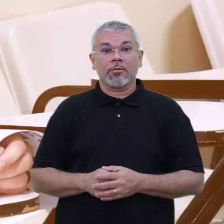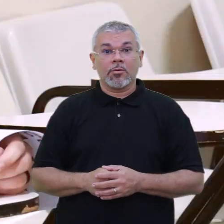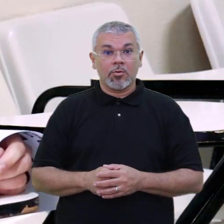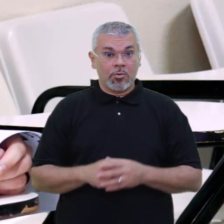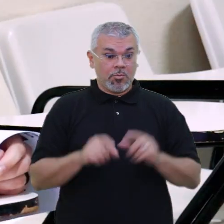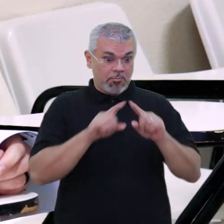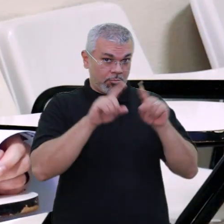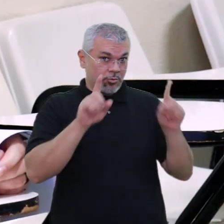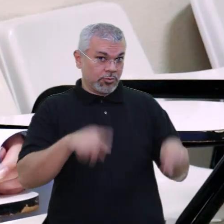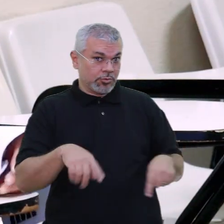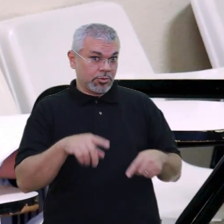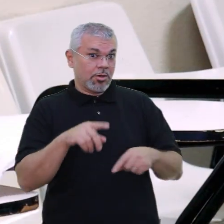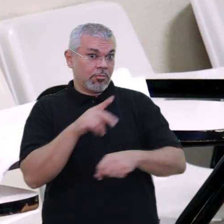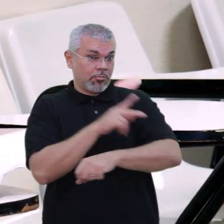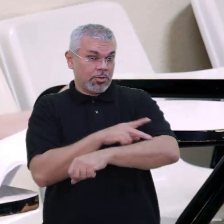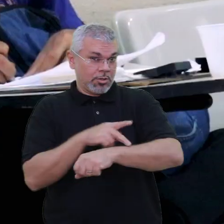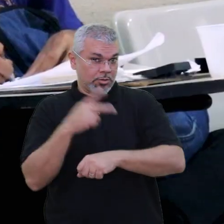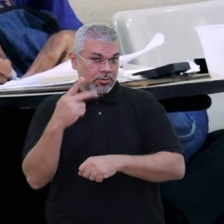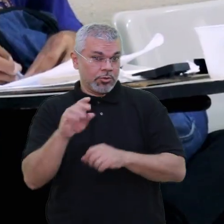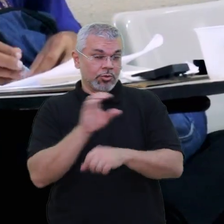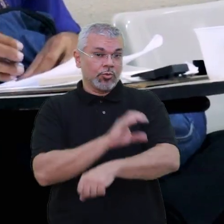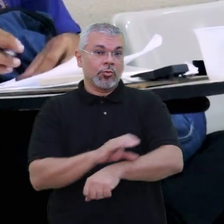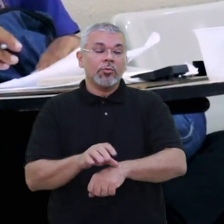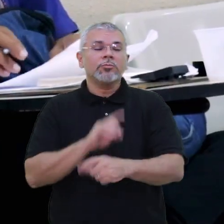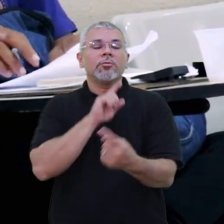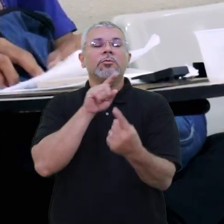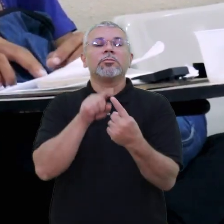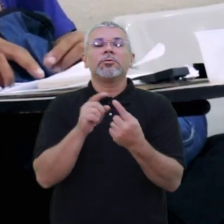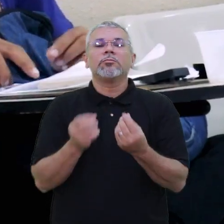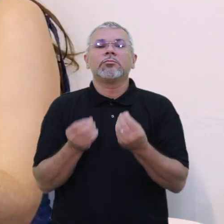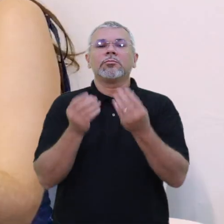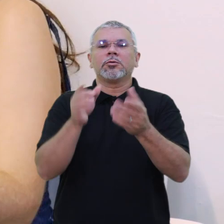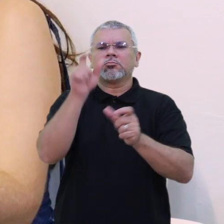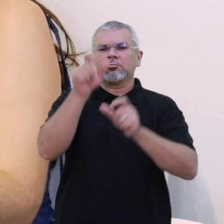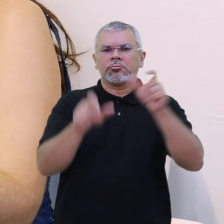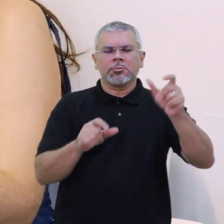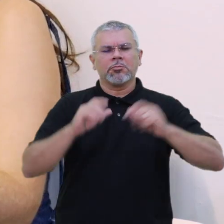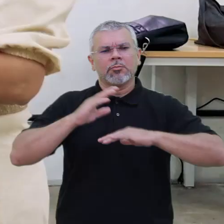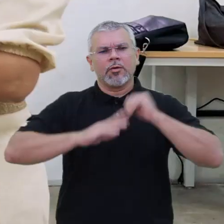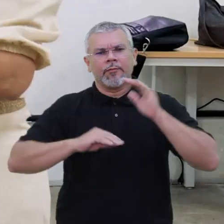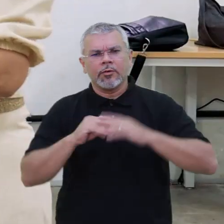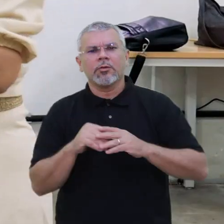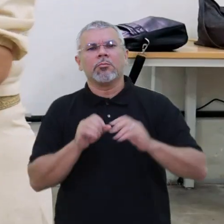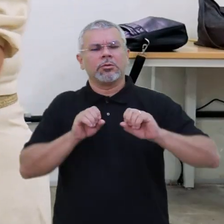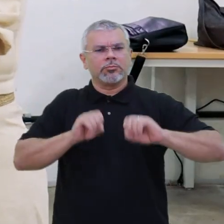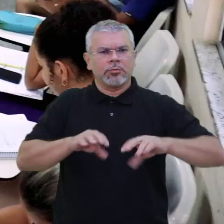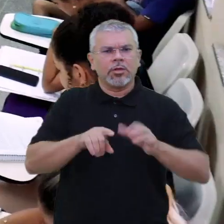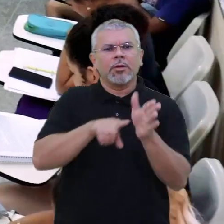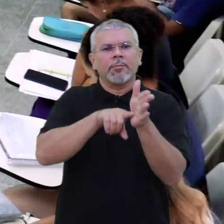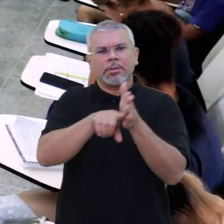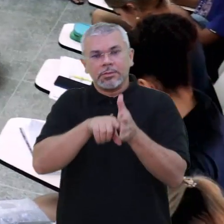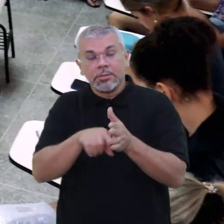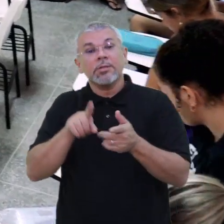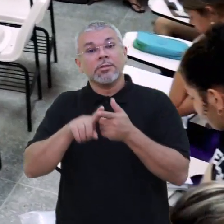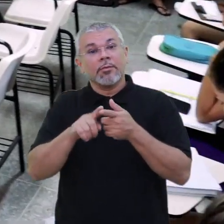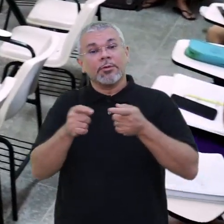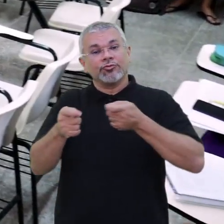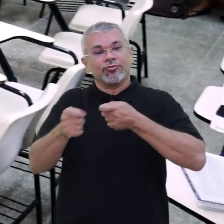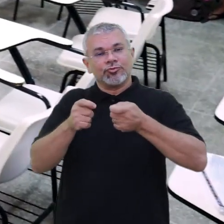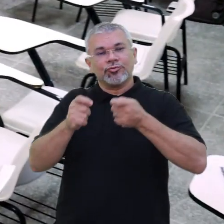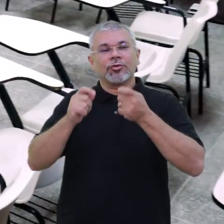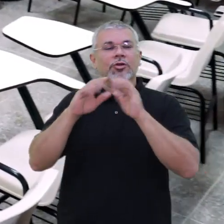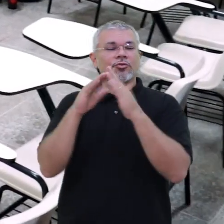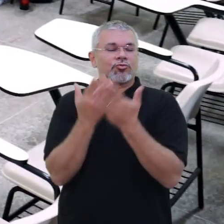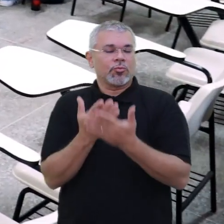O projeto pedagógico do curso tem o objetivo de entregar ao mercado profissionais aptos à docência, à pesquisa e à